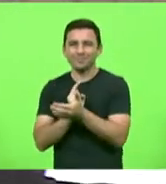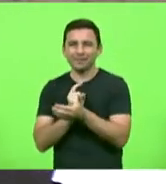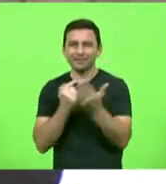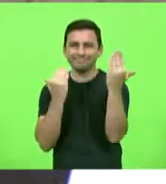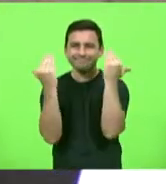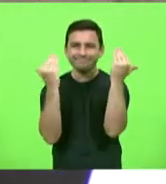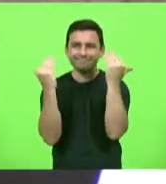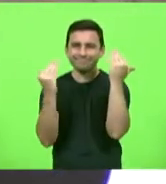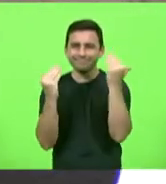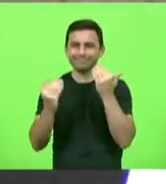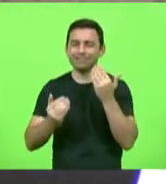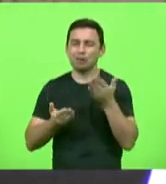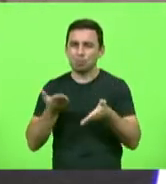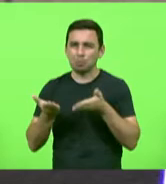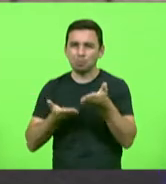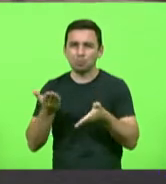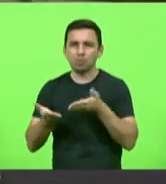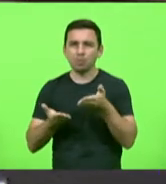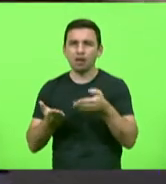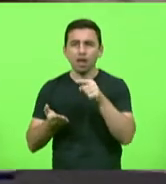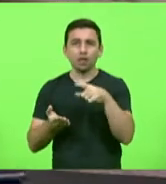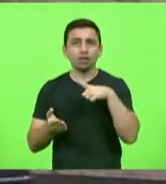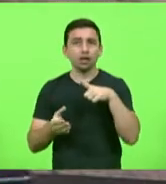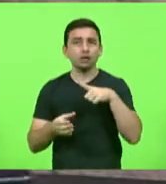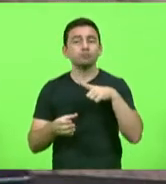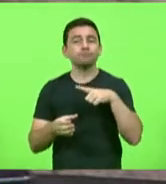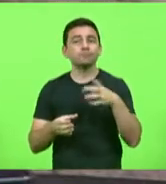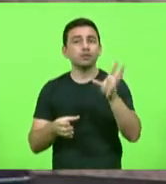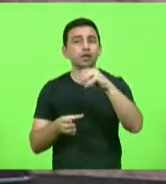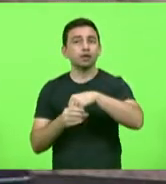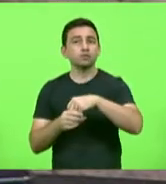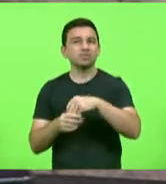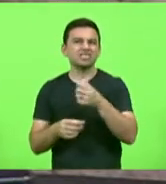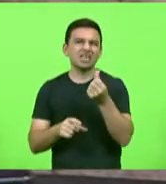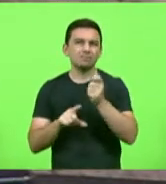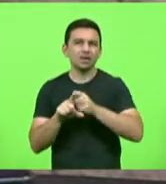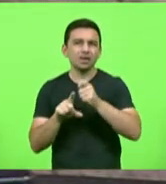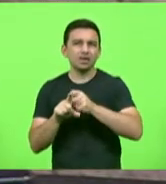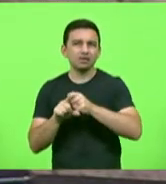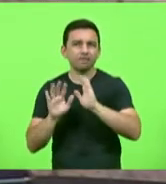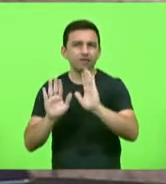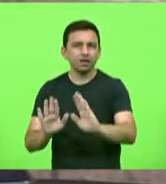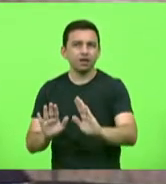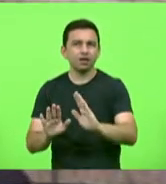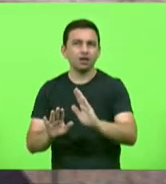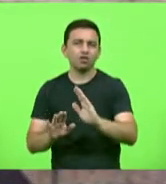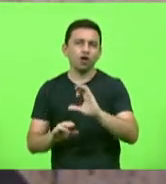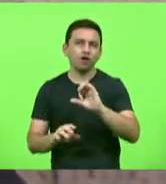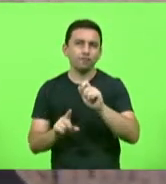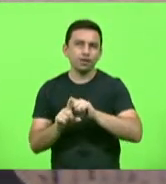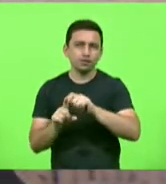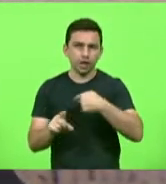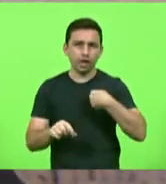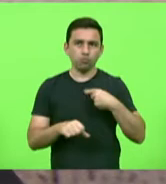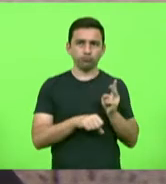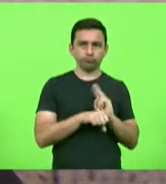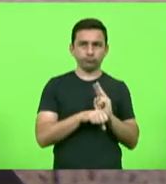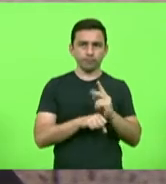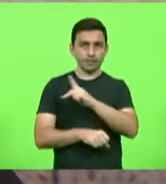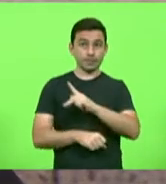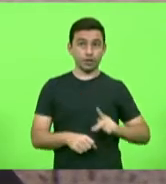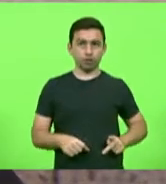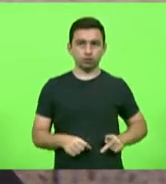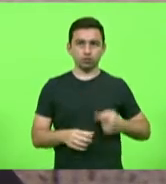e lá estão os internos, que ficam de seis a nove meses. E numa dessas que eu estava fiscalizando como presidente da